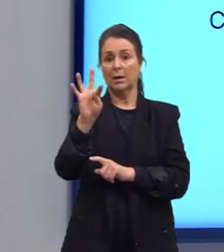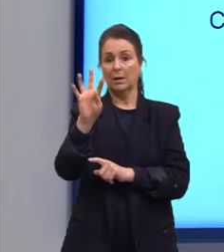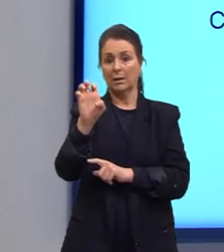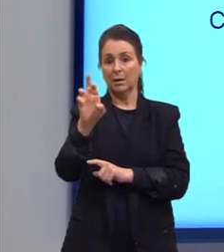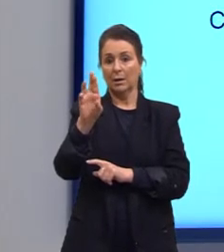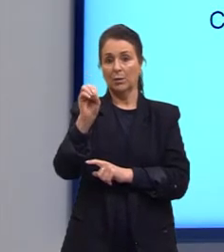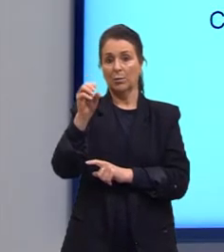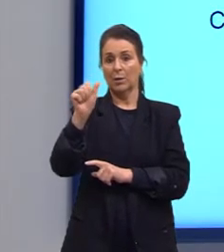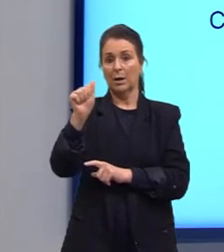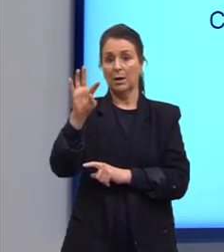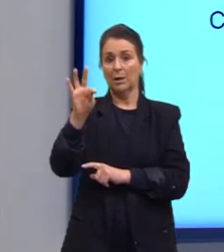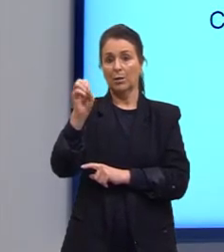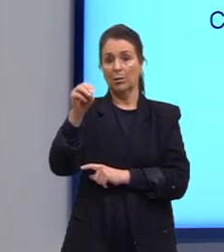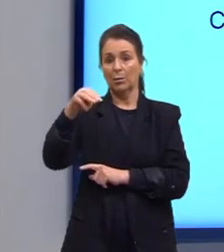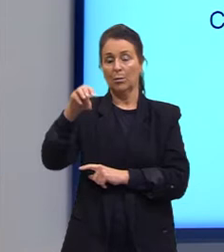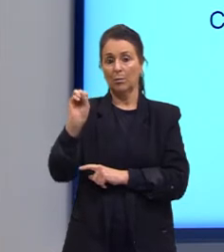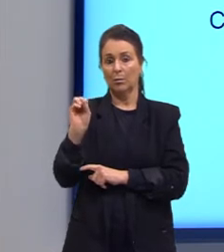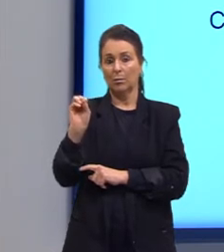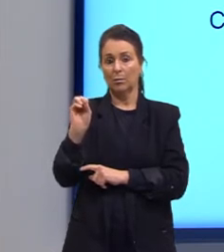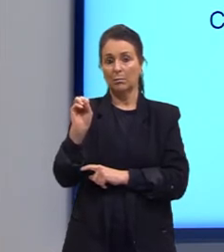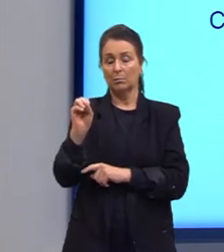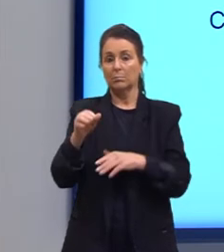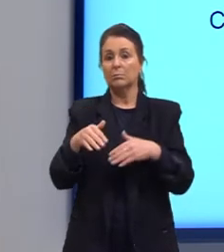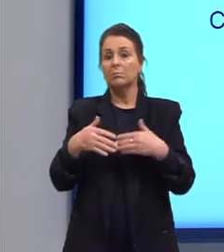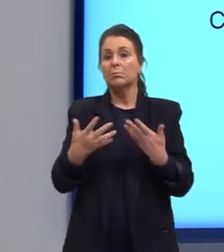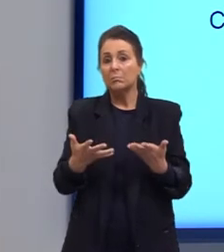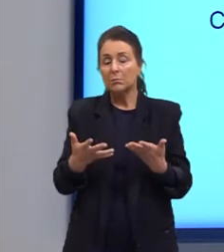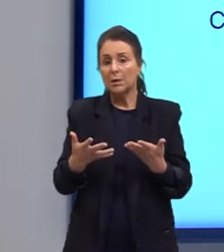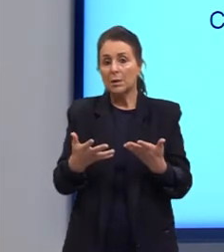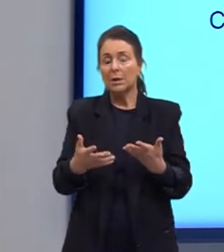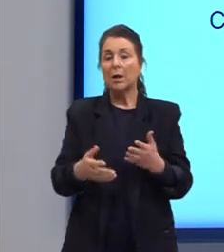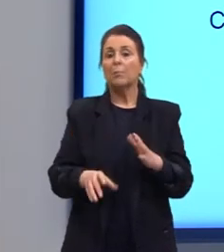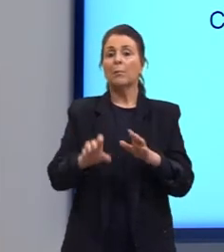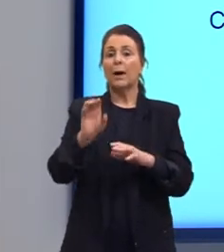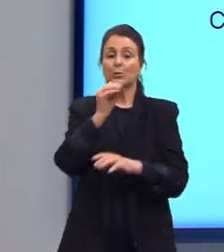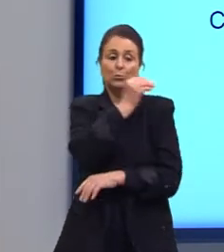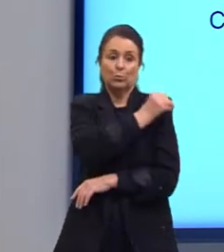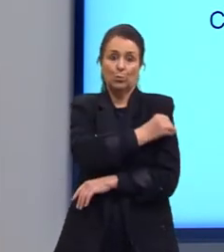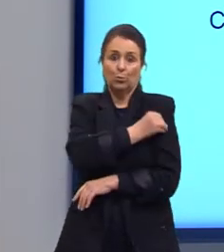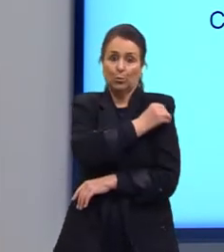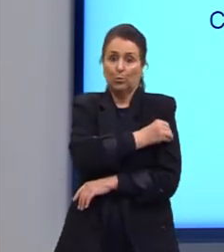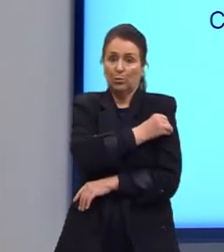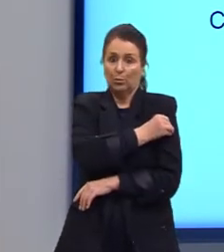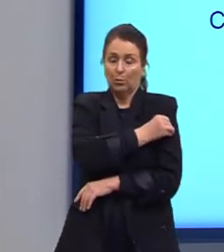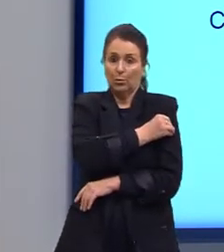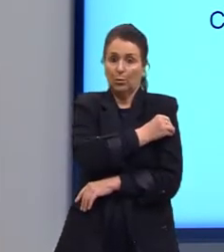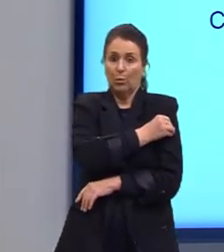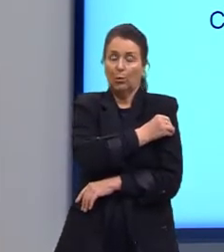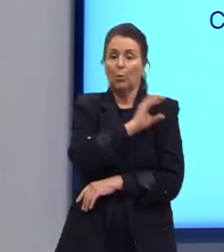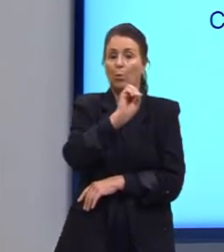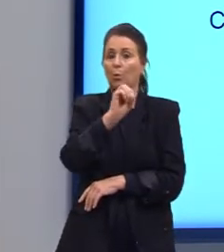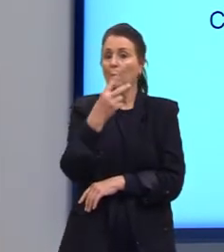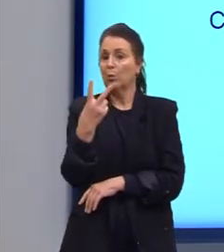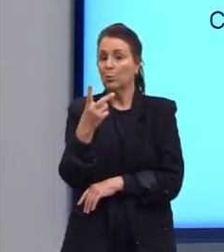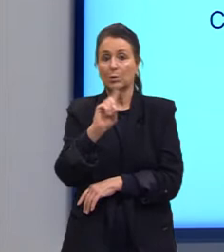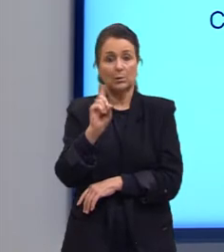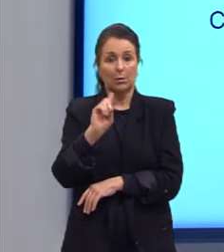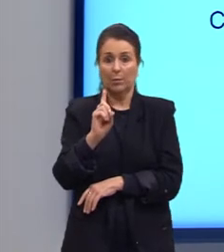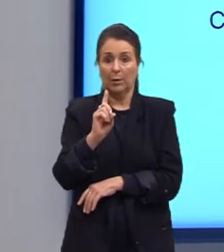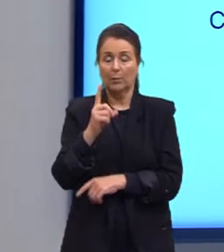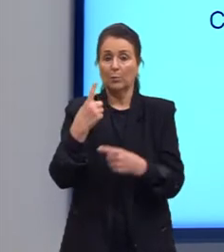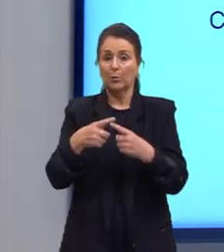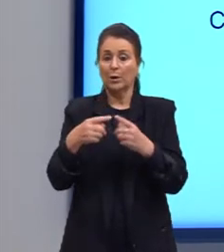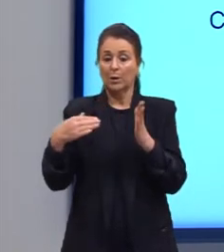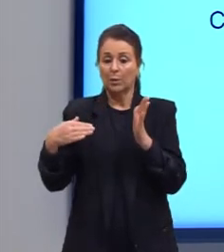éter tem um heteroátomo, mas no caso do etanol o oxigênio não é um heteroátomo, porque ele não está interrompendo os